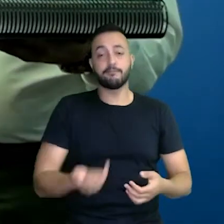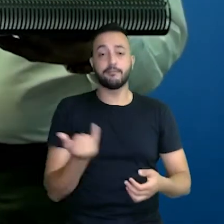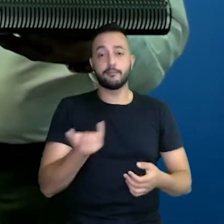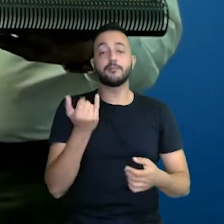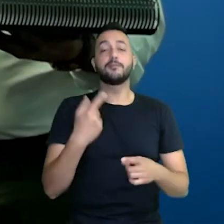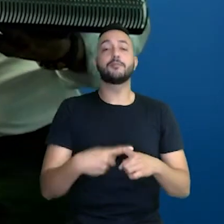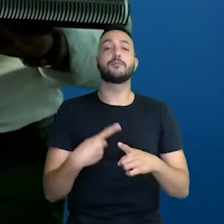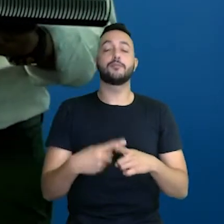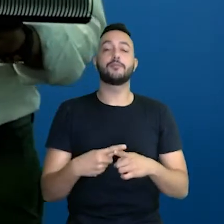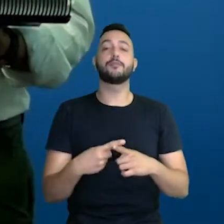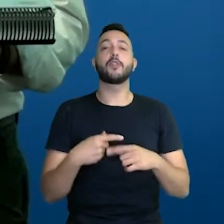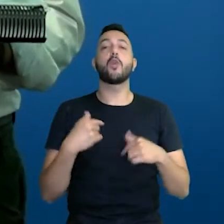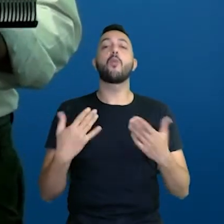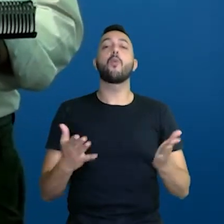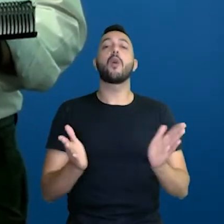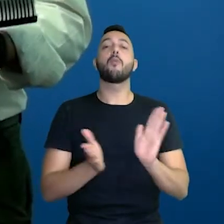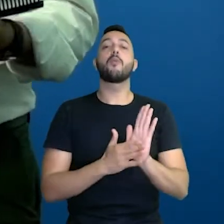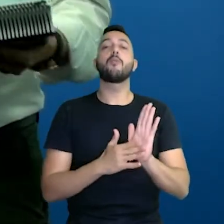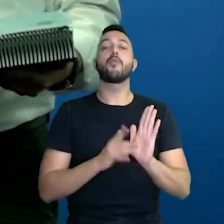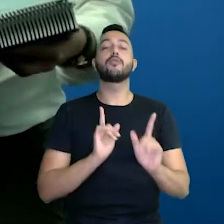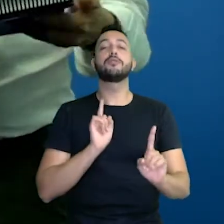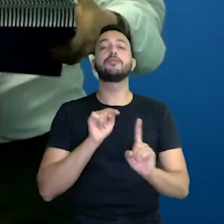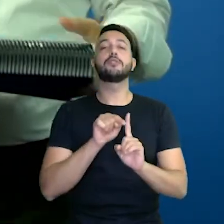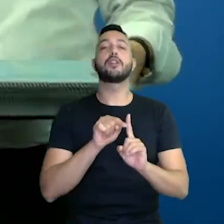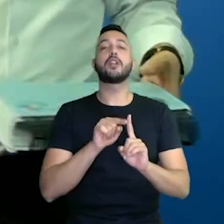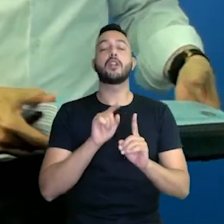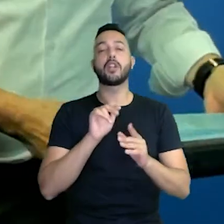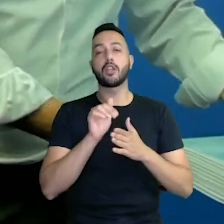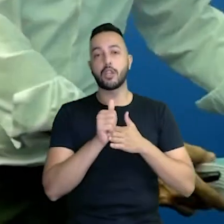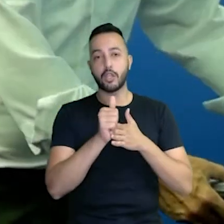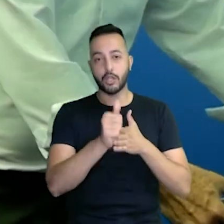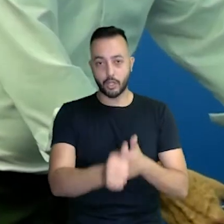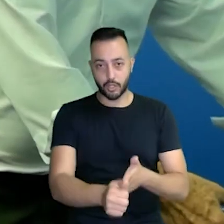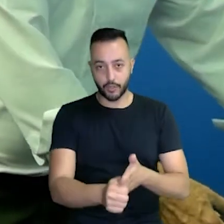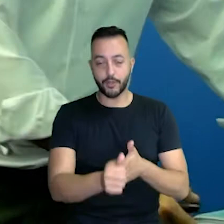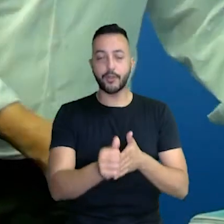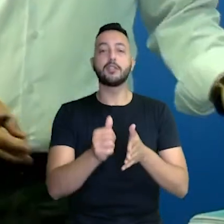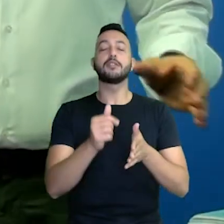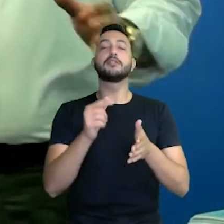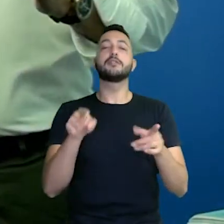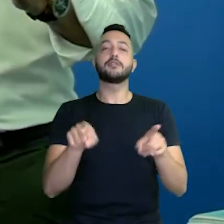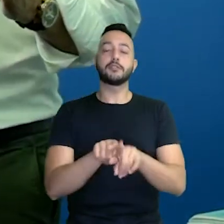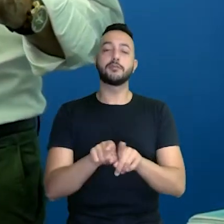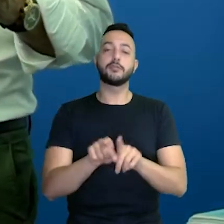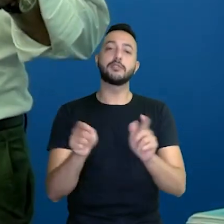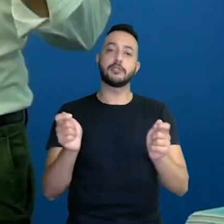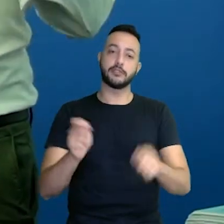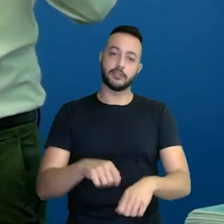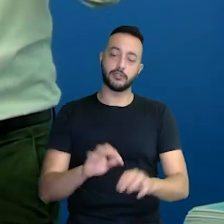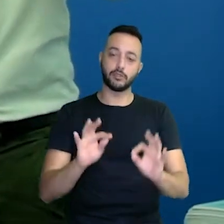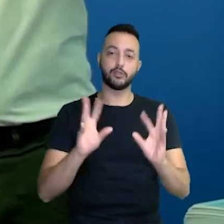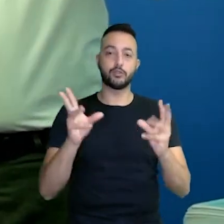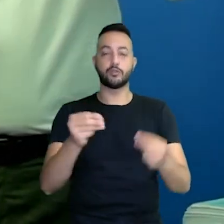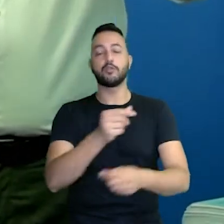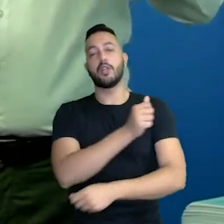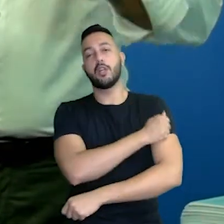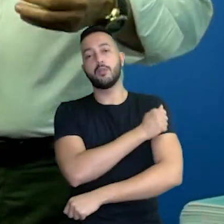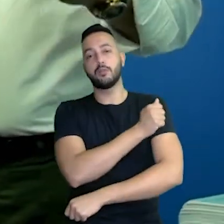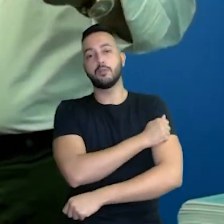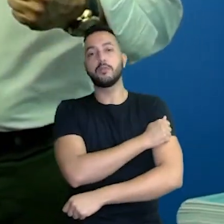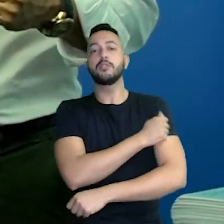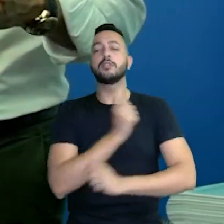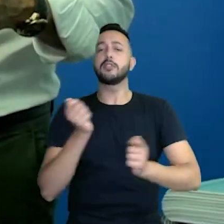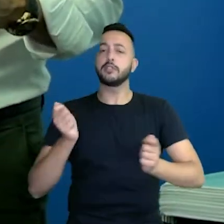importante, porque qual a proposta que, além de nortear, é oferecer para todos os alunos, a